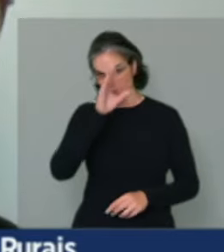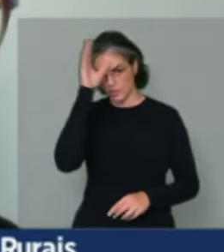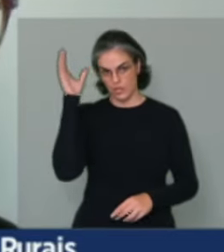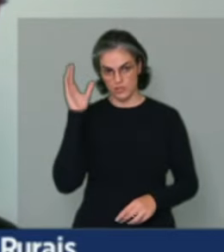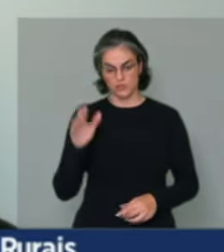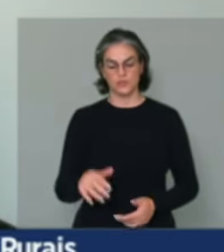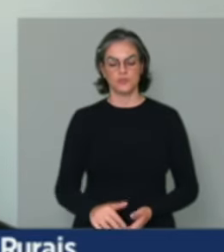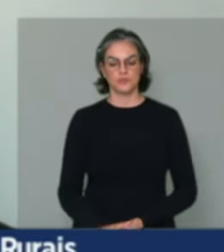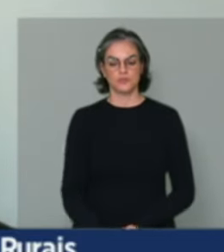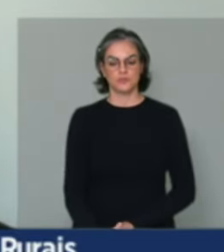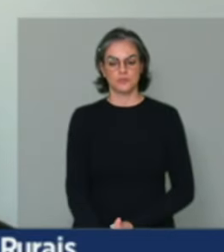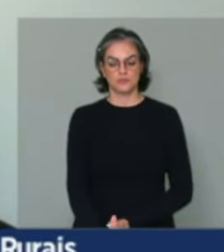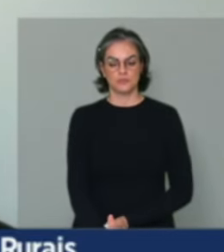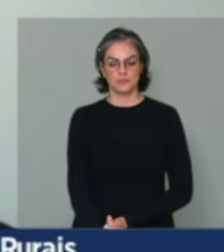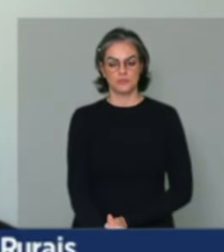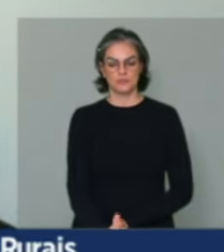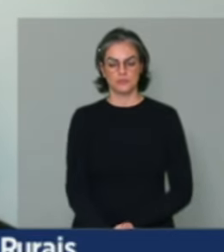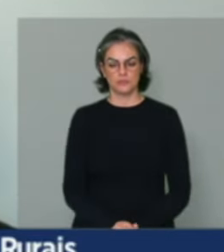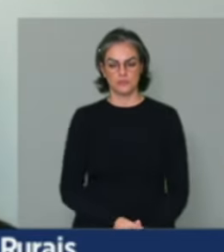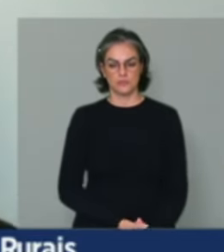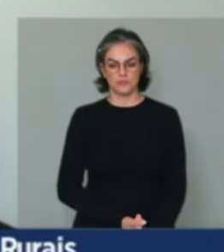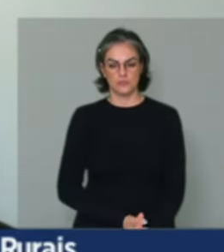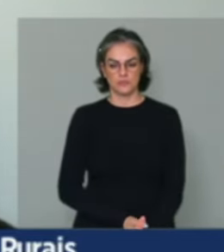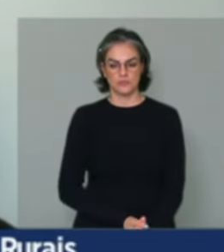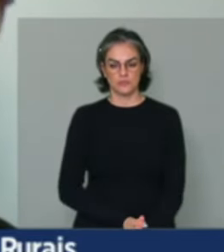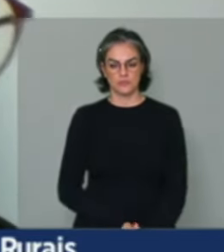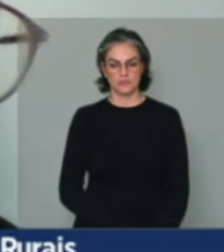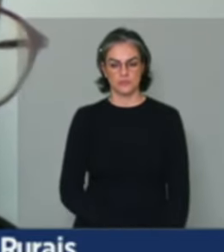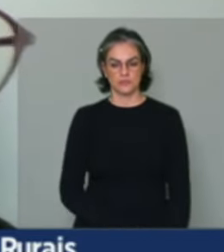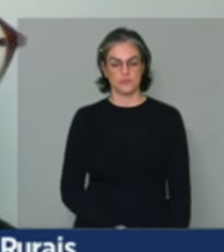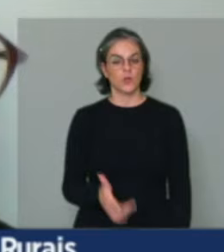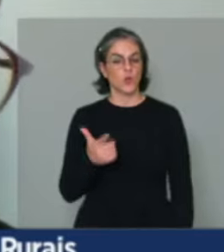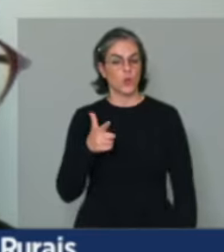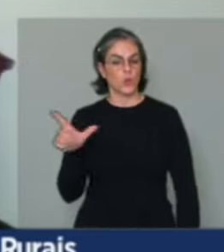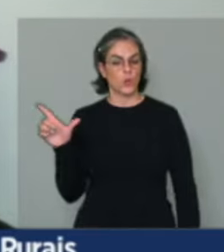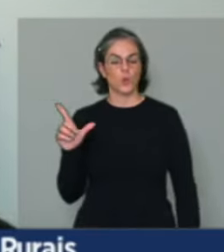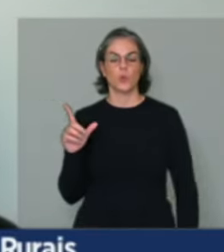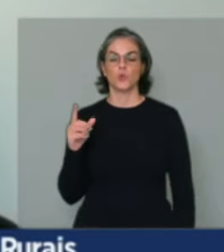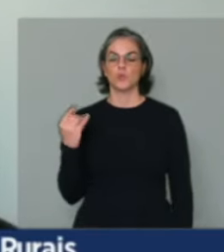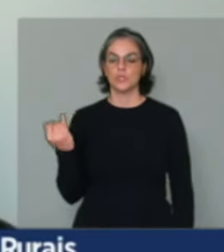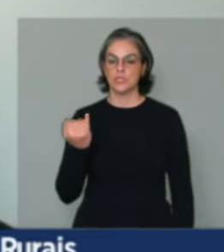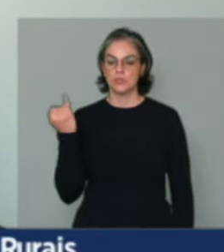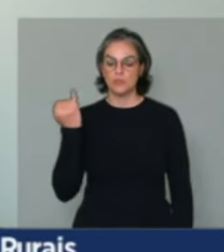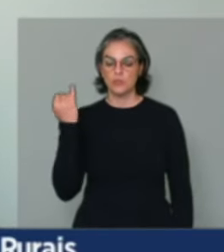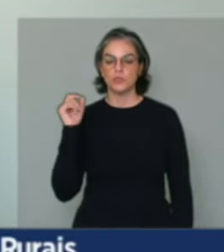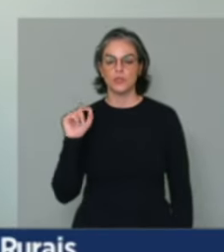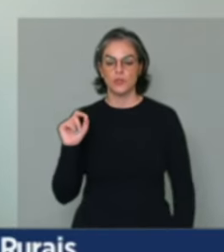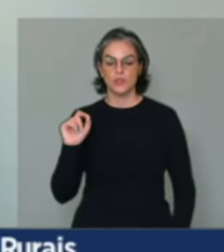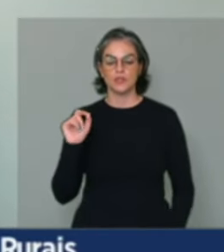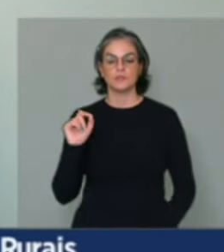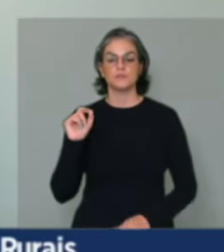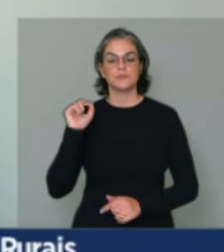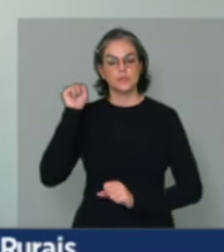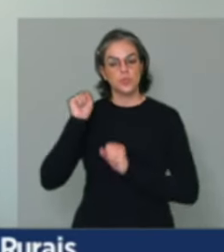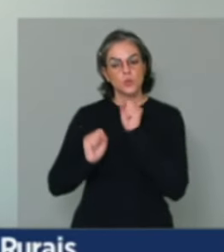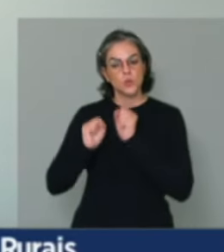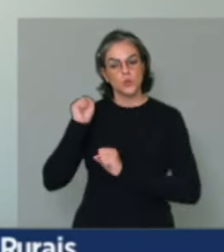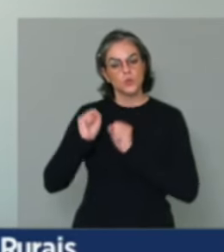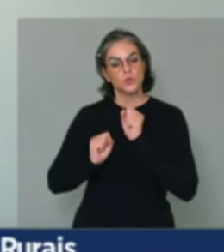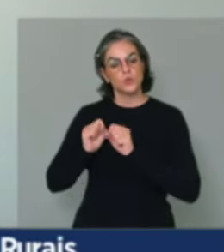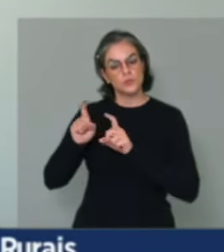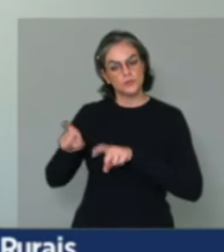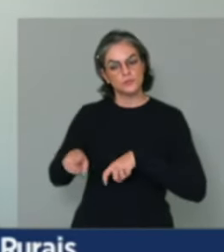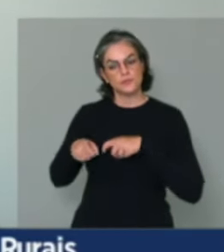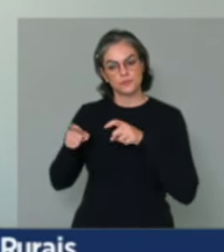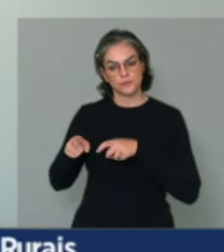No âmbito da produção, eu também quero destacar o grande desafio, que é a água industrialização. A gente precisa fazer com que a agricultura familiar, ela